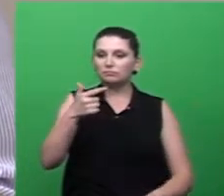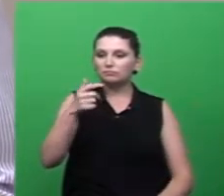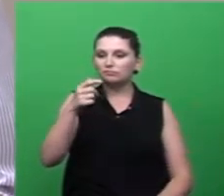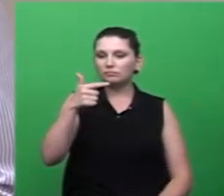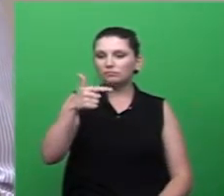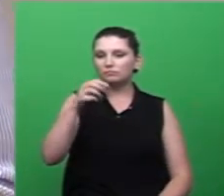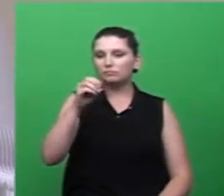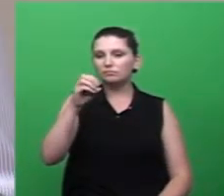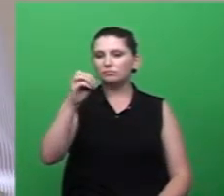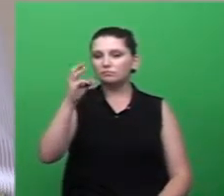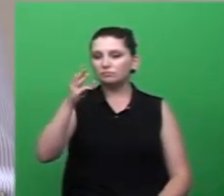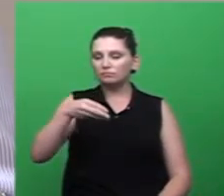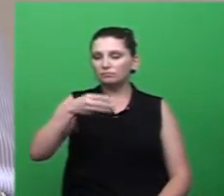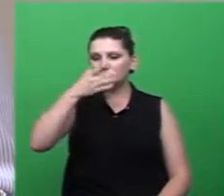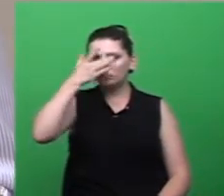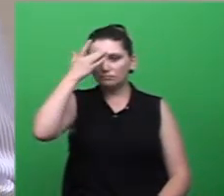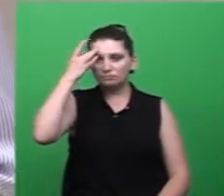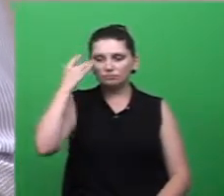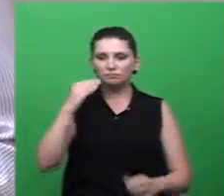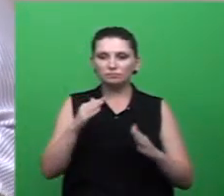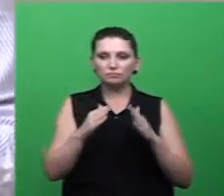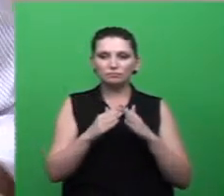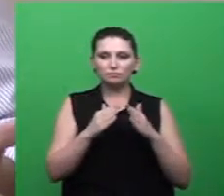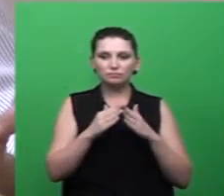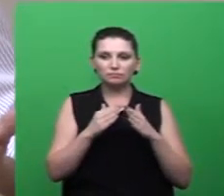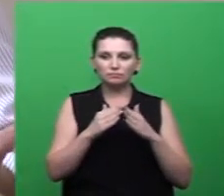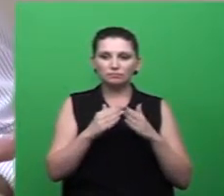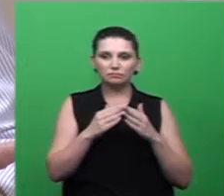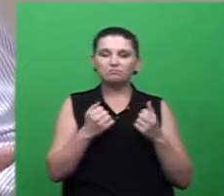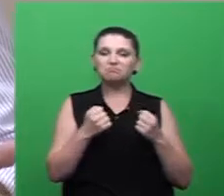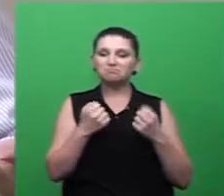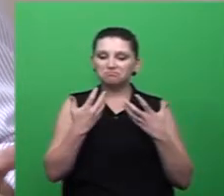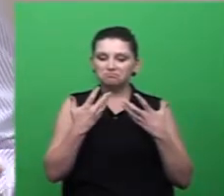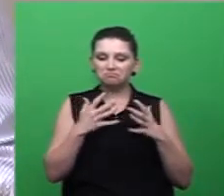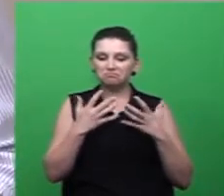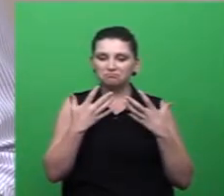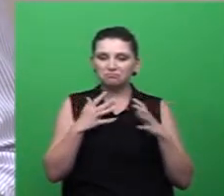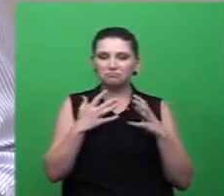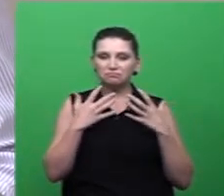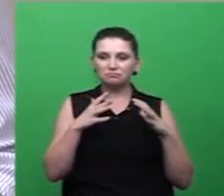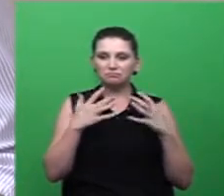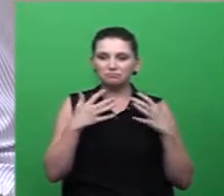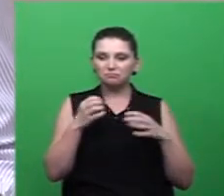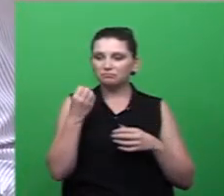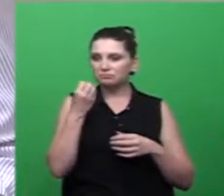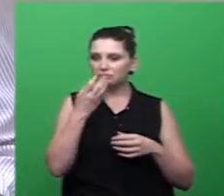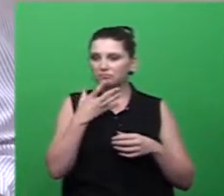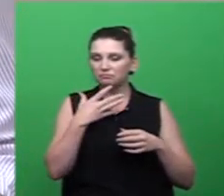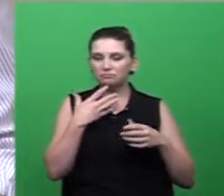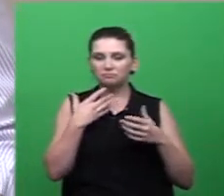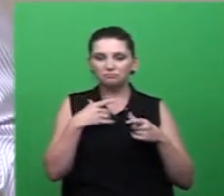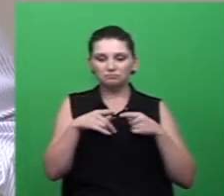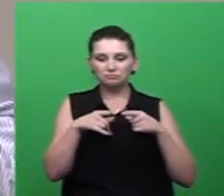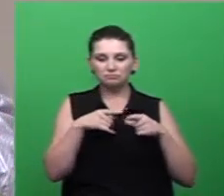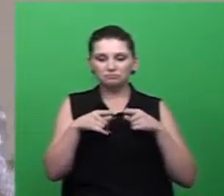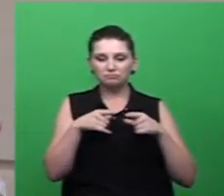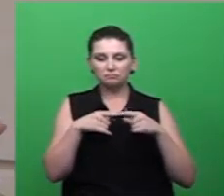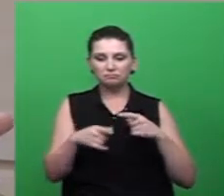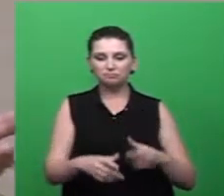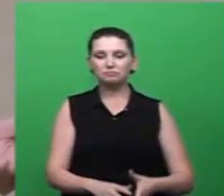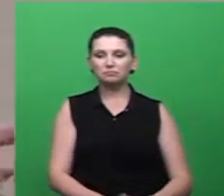nenhum caso de doença ainda só tem que parabenizar vocês pelo trabalho olha porque